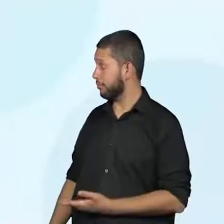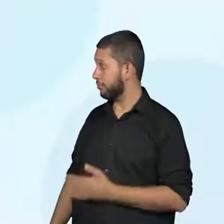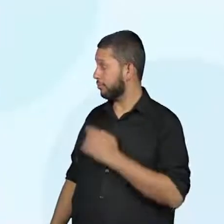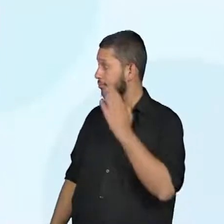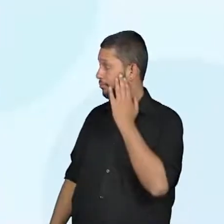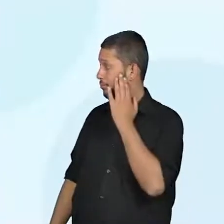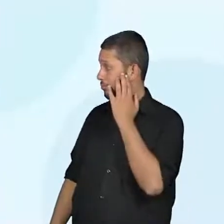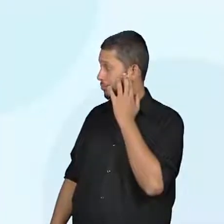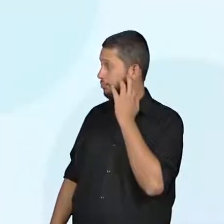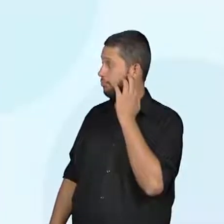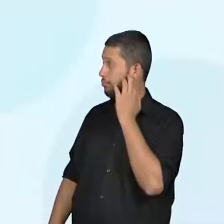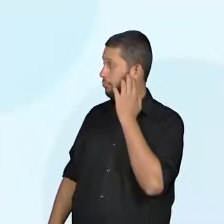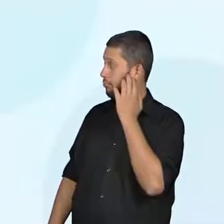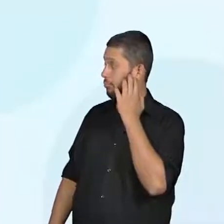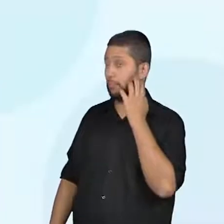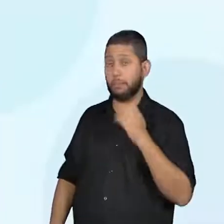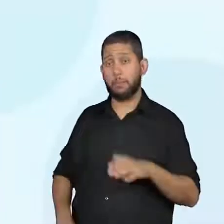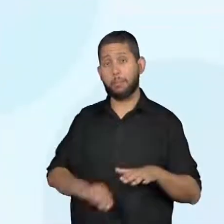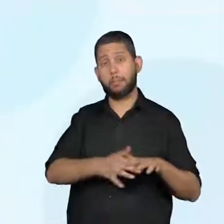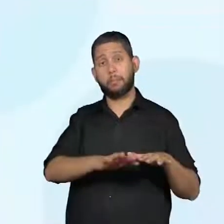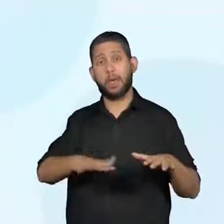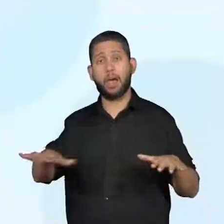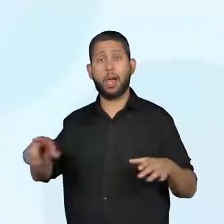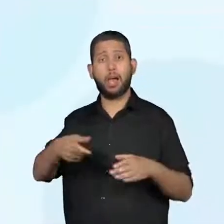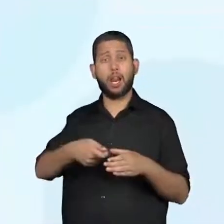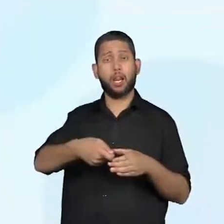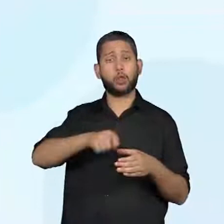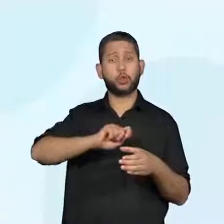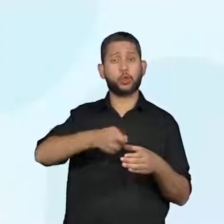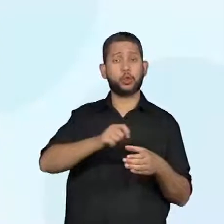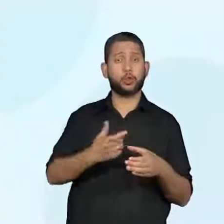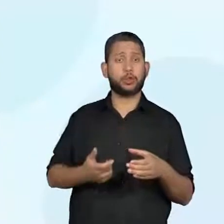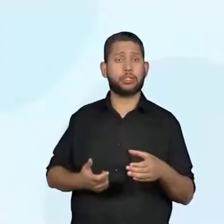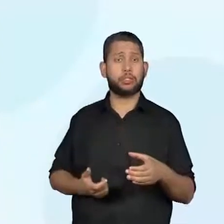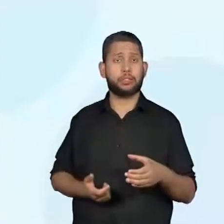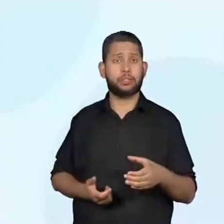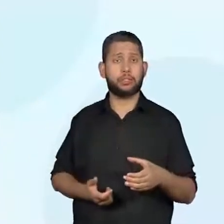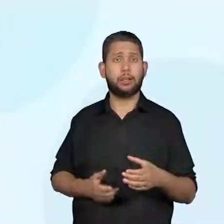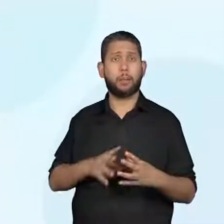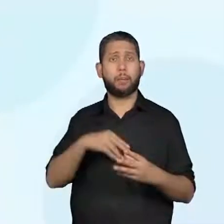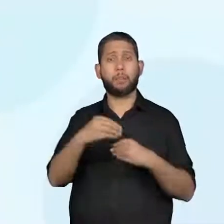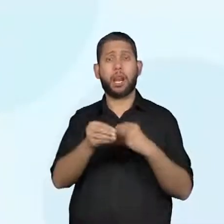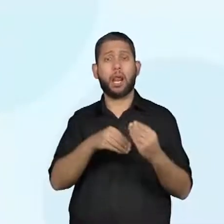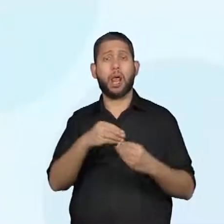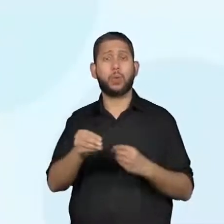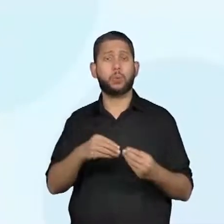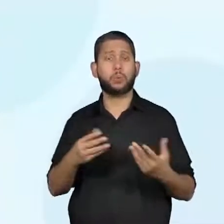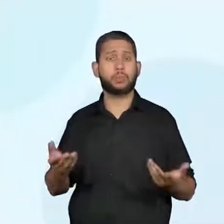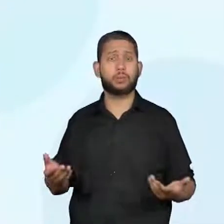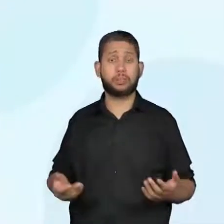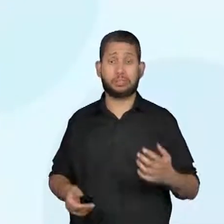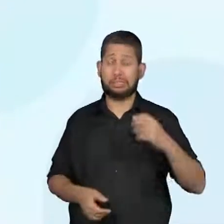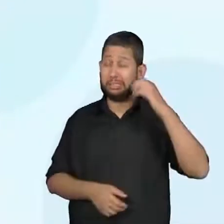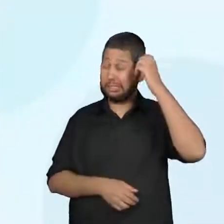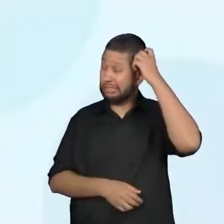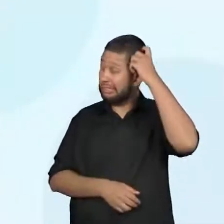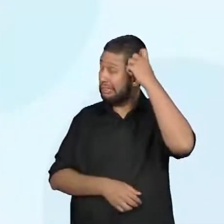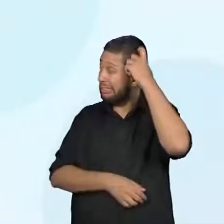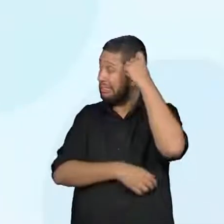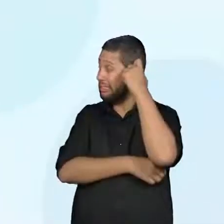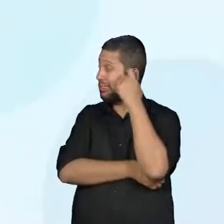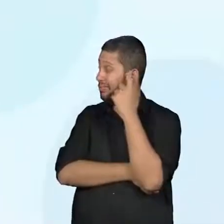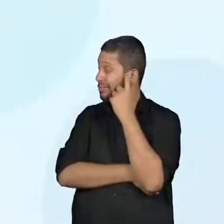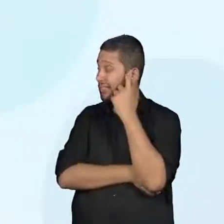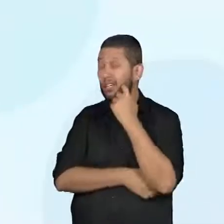lixos ali também, olha só, podemos ver latinhas, garrafas, embalagens plásticas que inclusive são lançadas ali no mar.